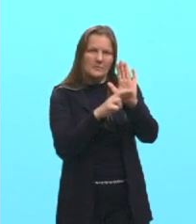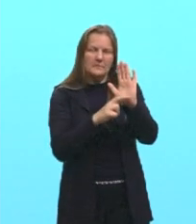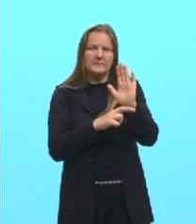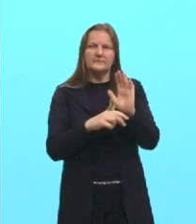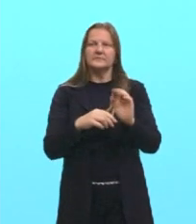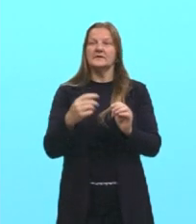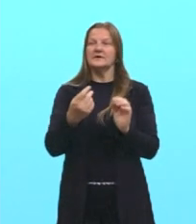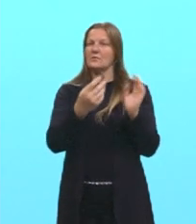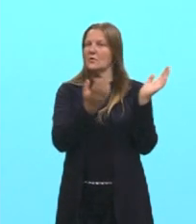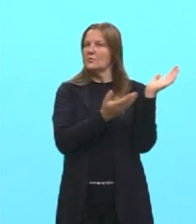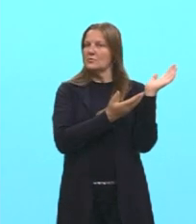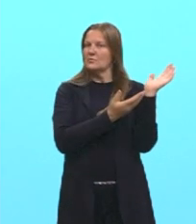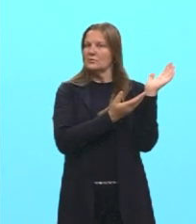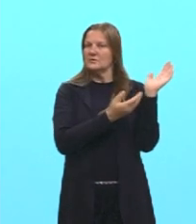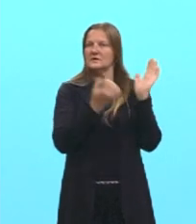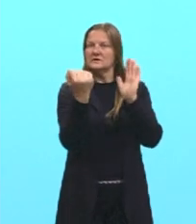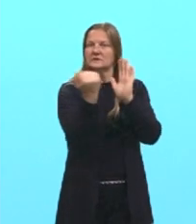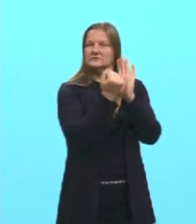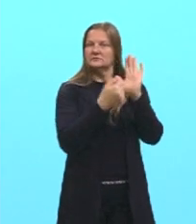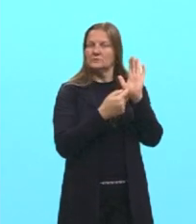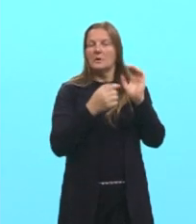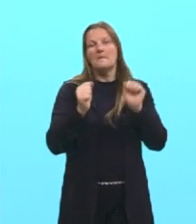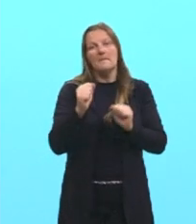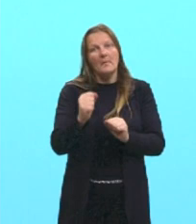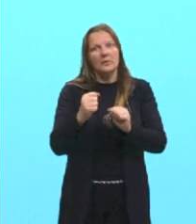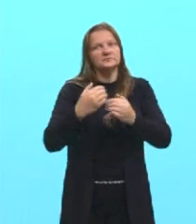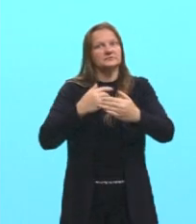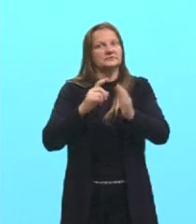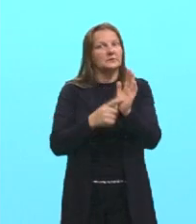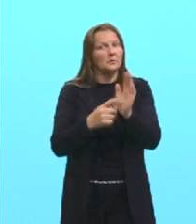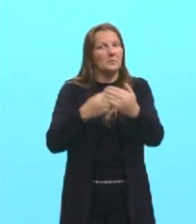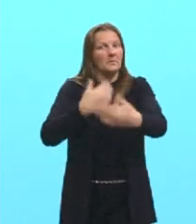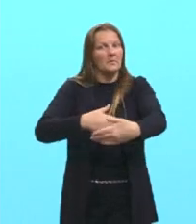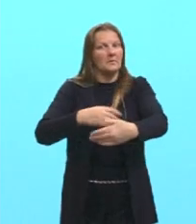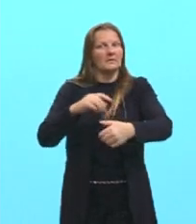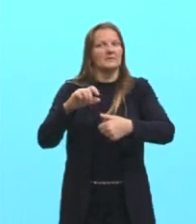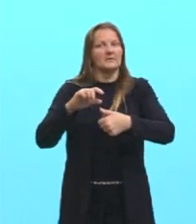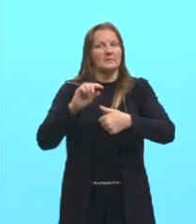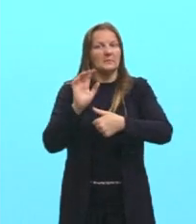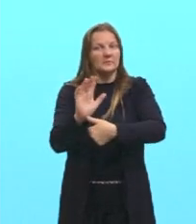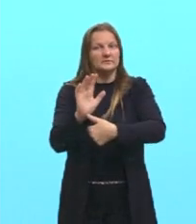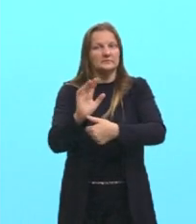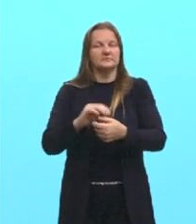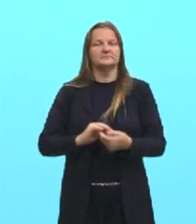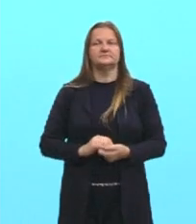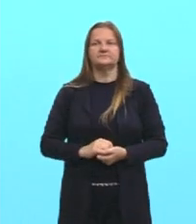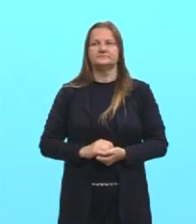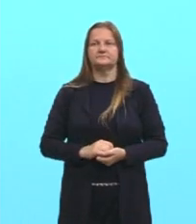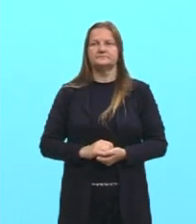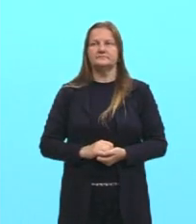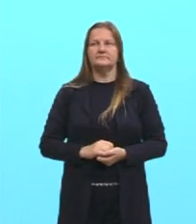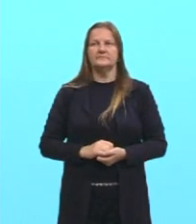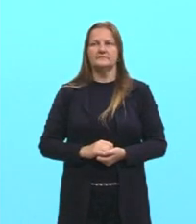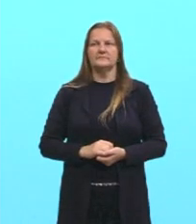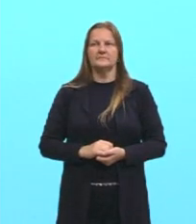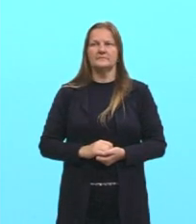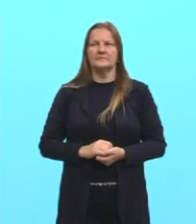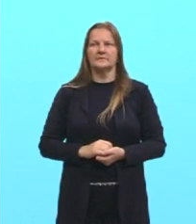mapa, né? Justamente que pode aparecer para vocês, relacionados a isso aí, tá? Planalto Atlântico, né? Entre essas